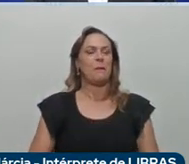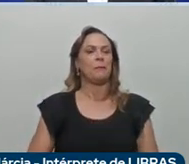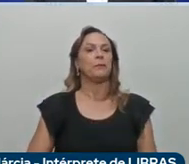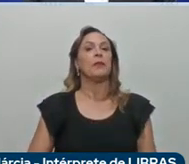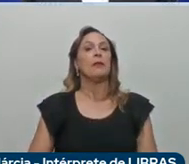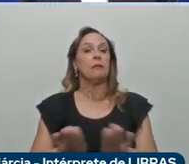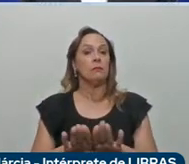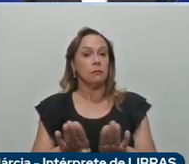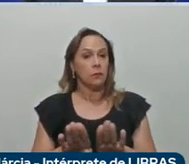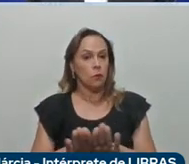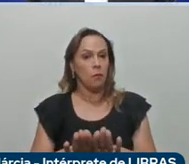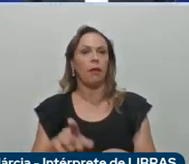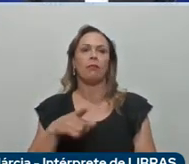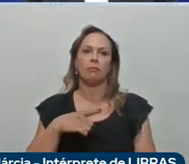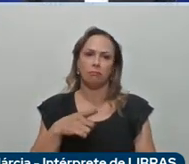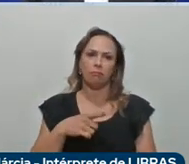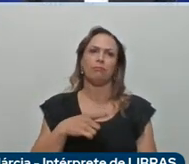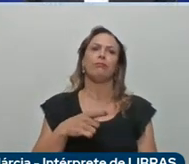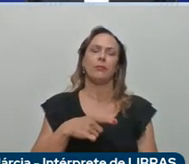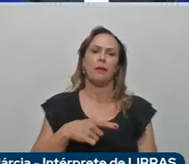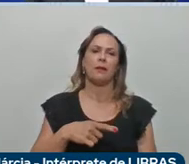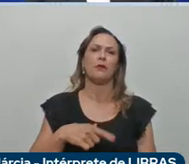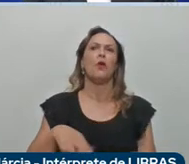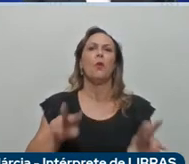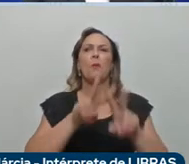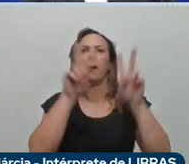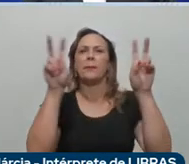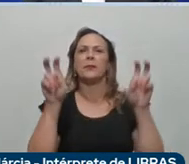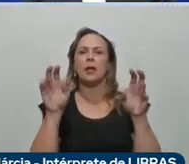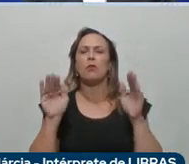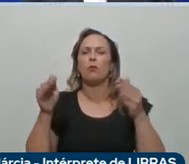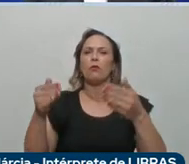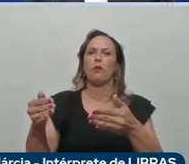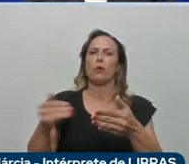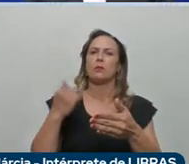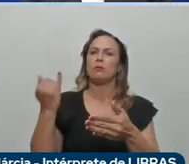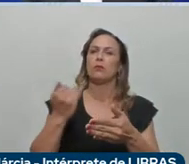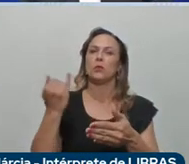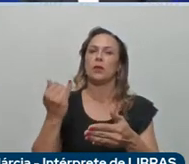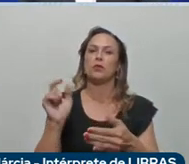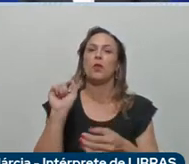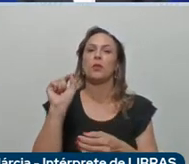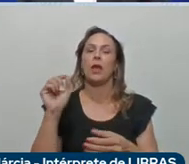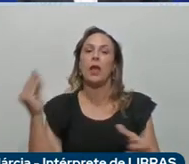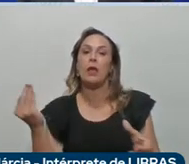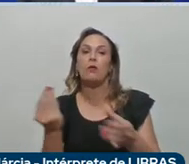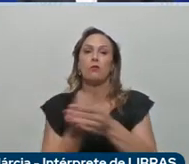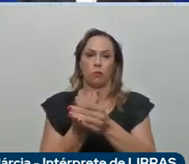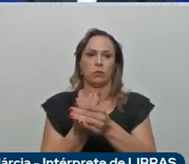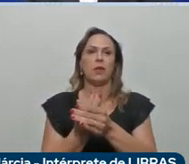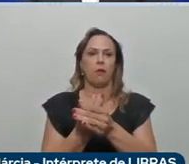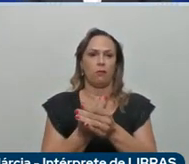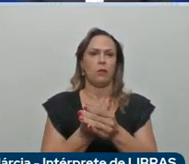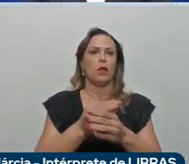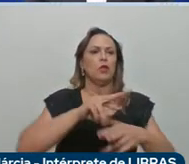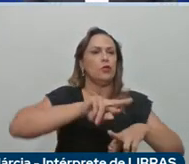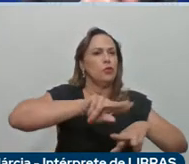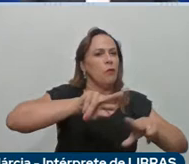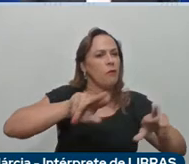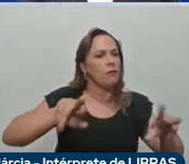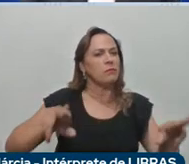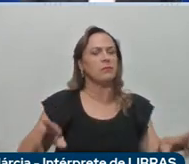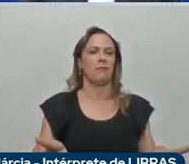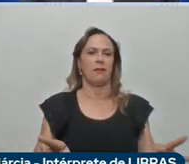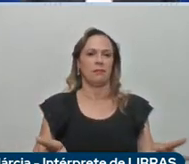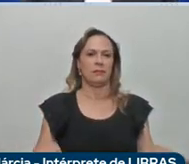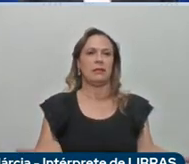pauta fundamental que é a pauta da inclusão e diversidade e da diversidade com meritocracia isso é